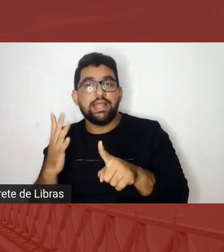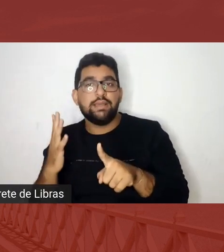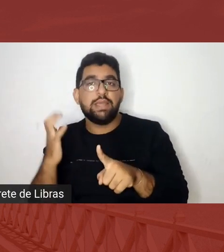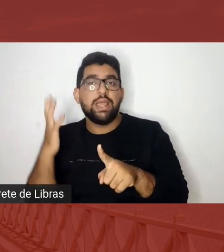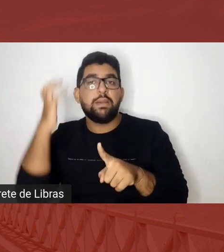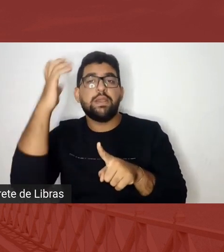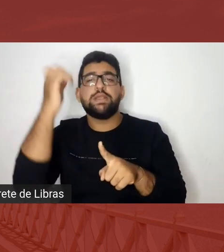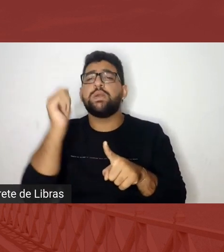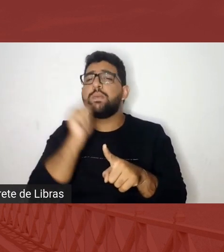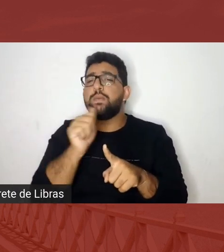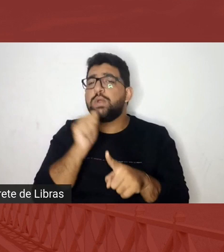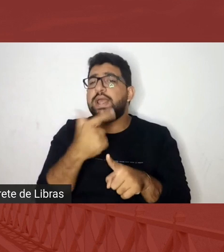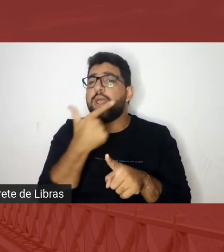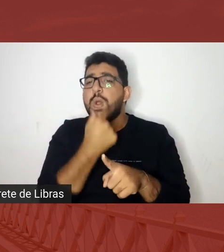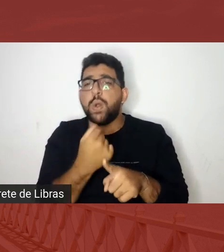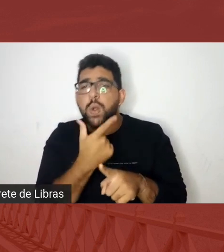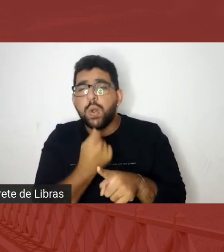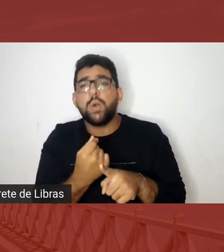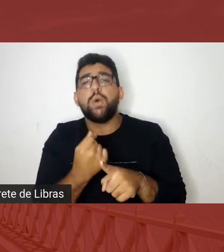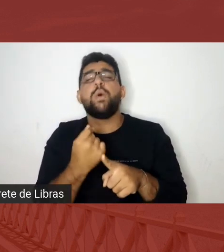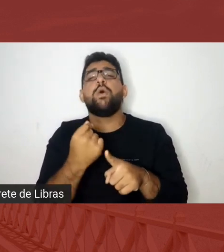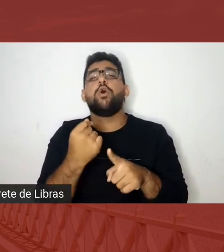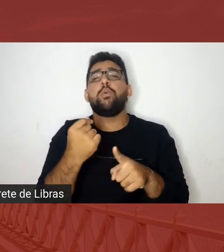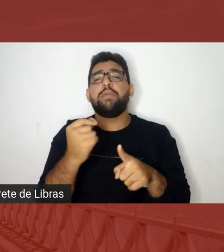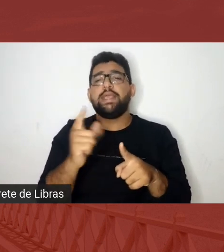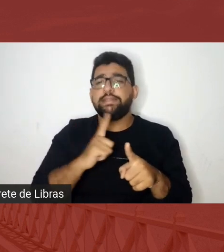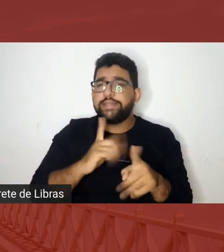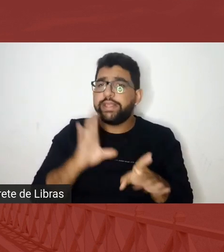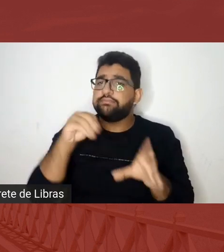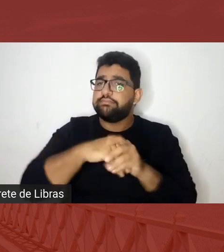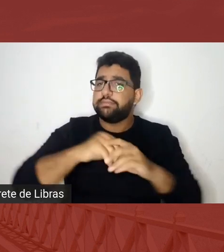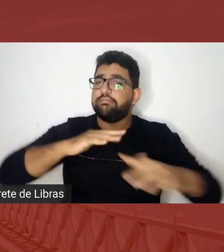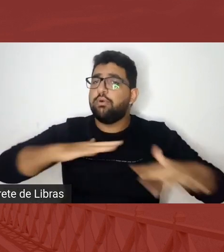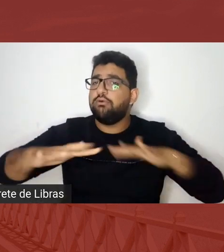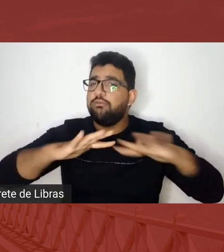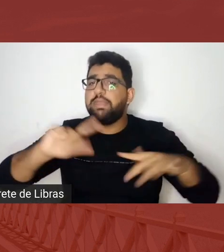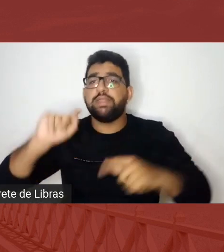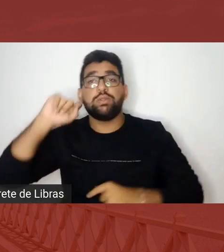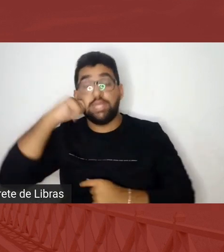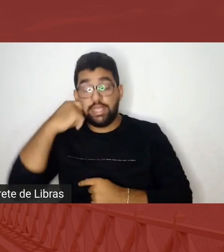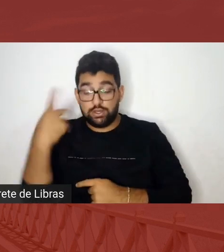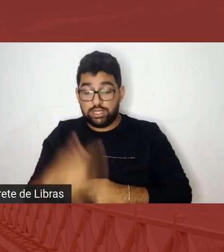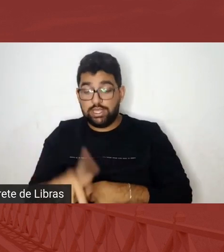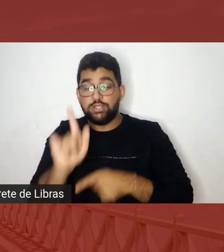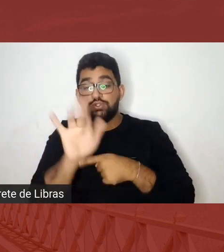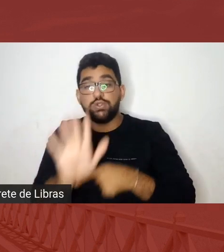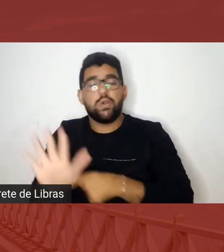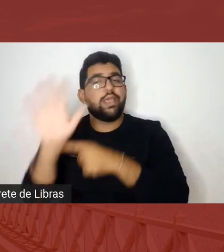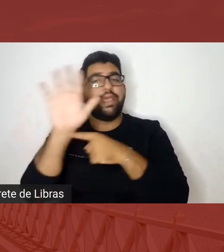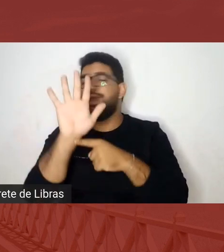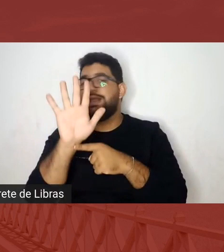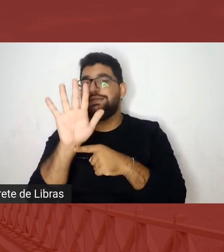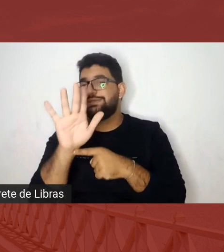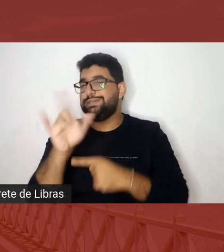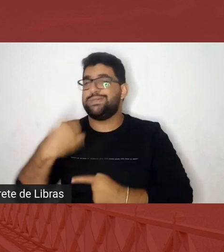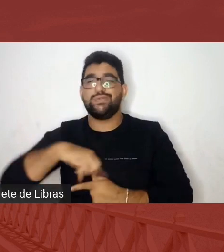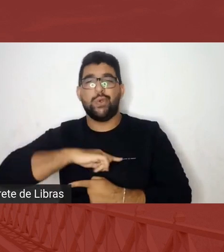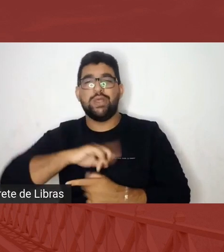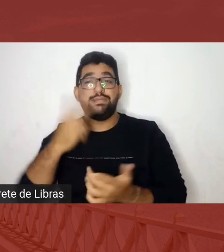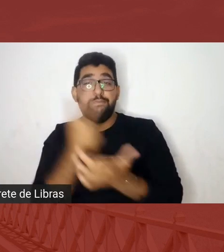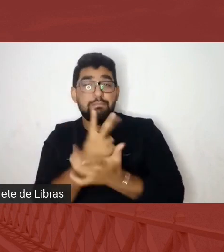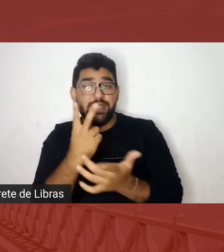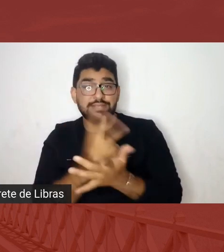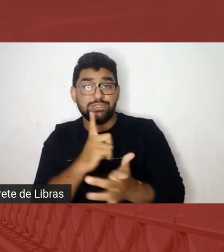e pretos que hoje compõem o nosso movimento negro em Goiás é porque a gente não está apesar das dificuldades